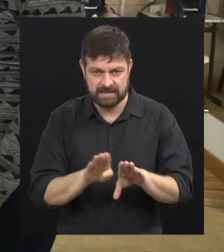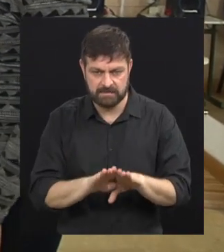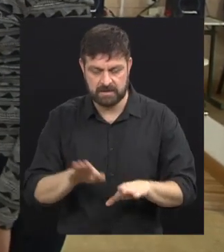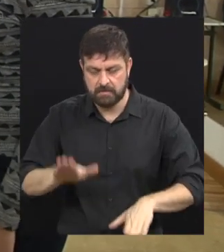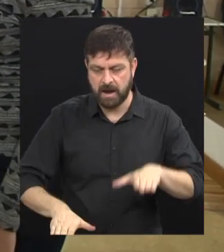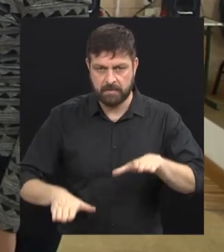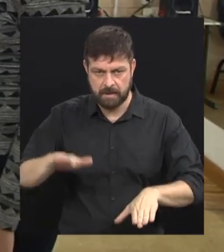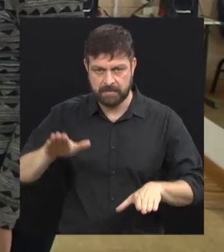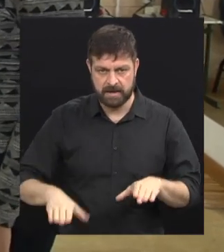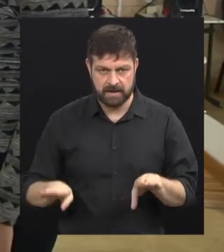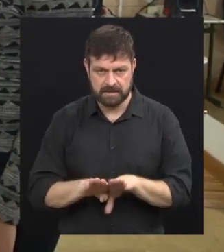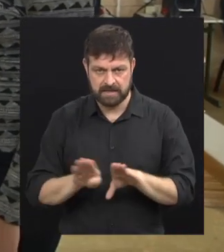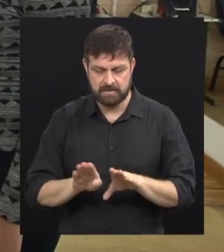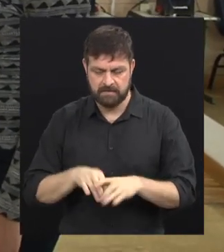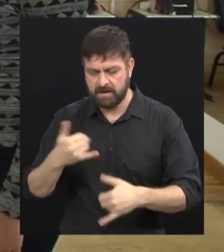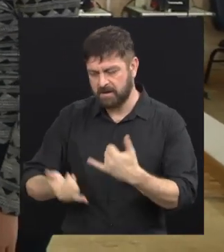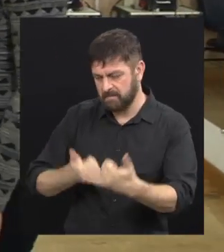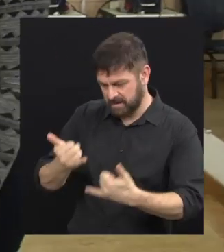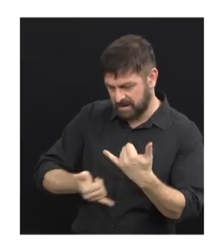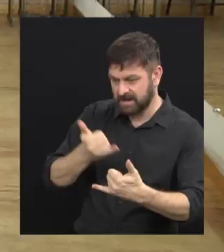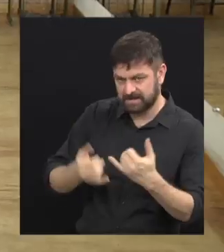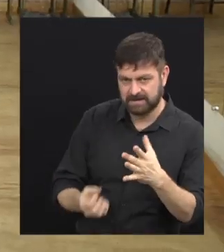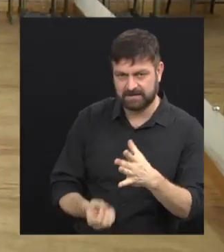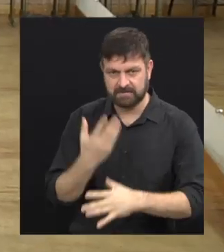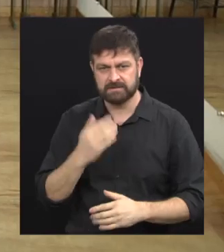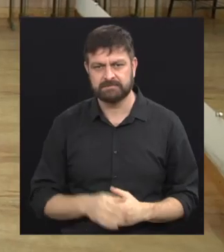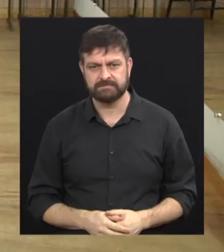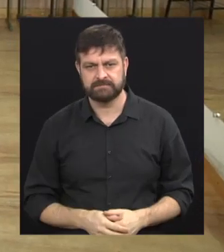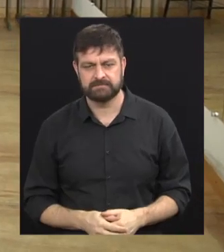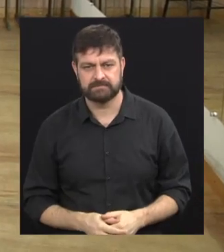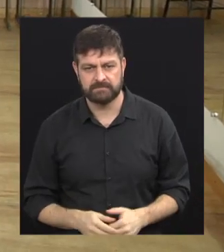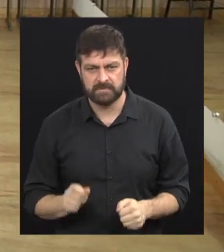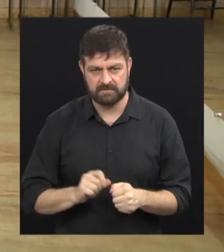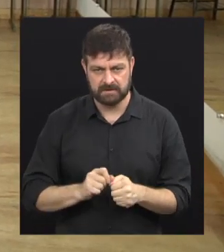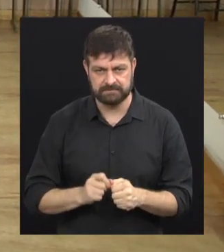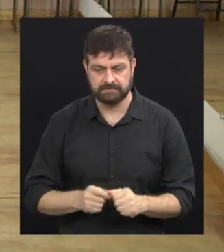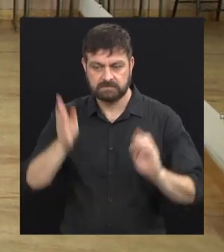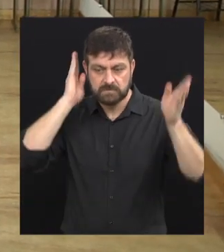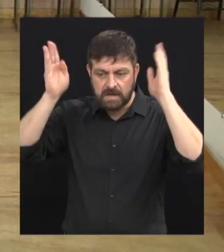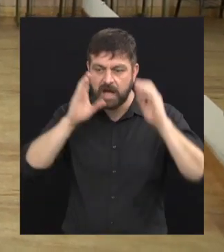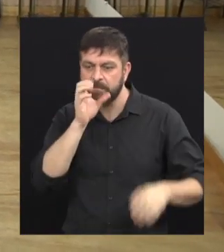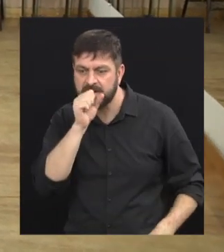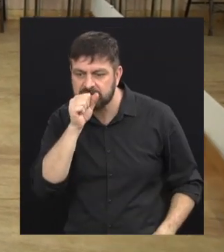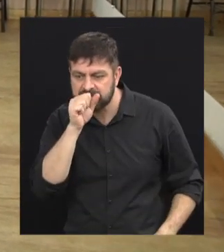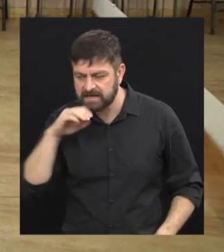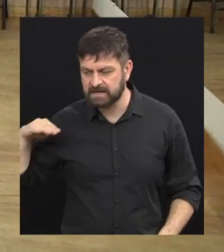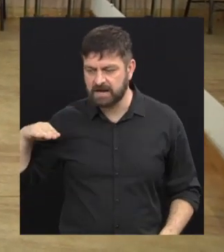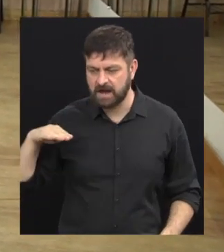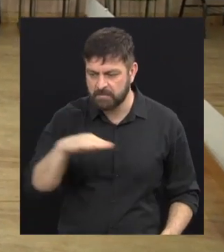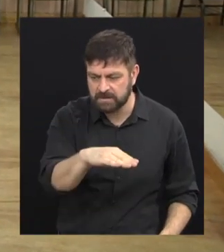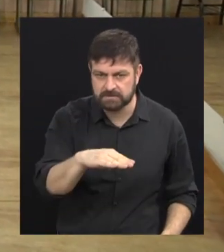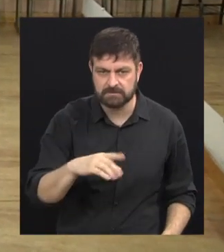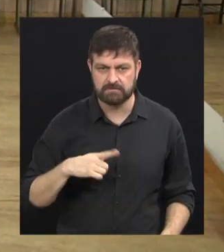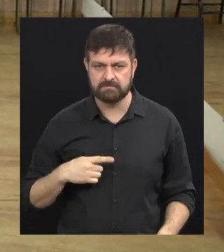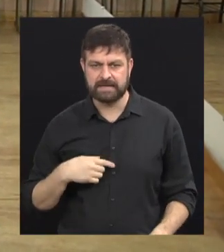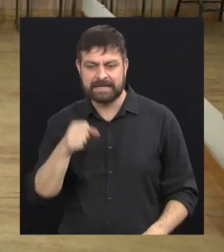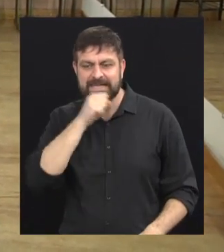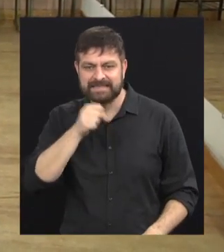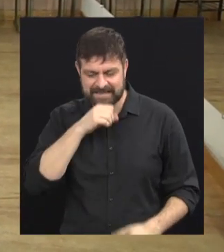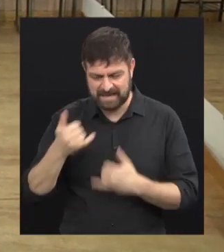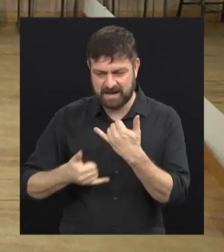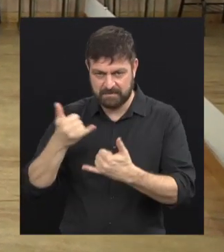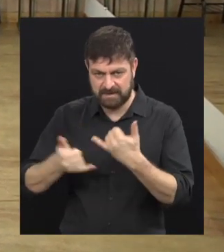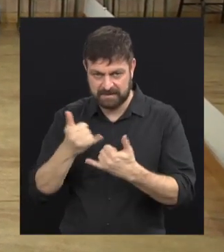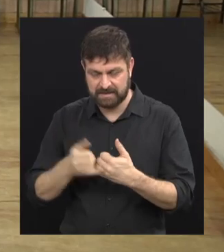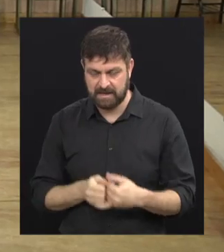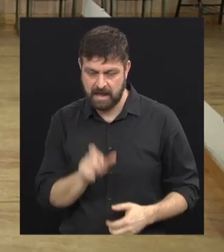sapateado? Jogos. Eu faço bastante jogos com eles. O caminhão de laranja passou por aqui. É uma brincadeira antiga. Aí na pessoa que